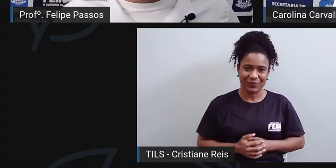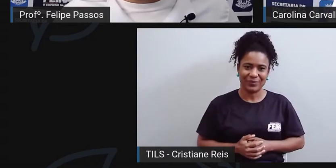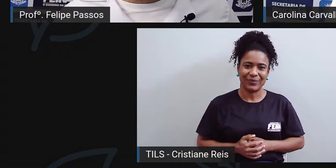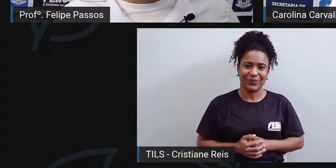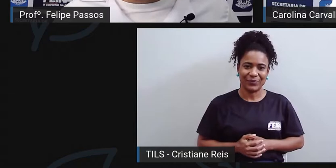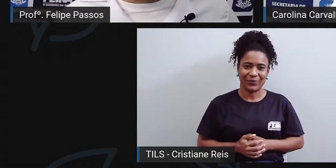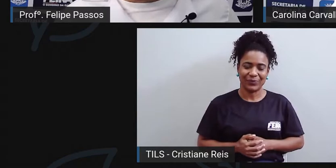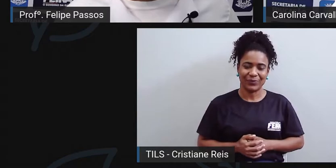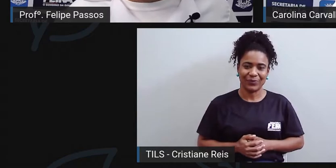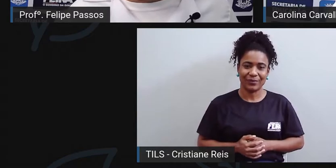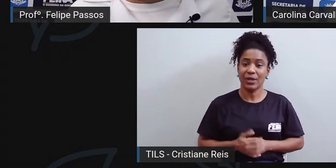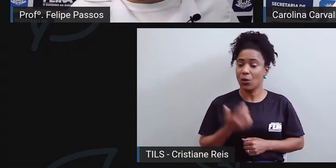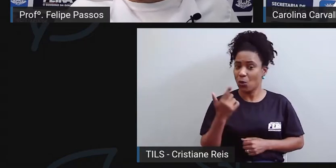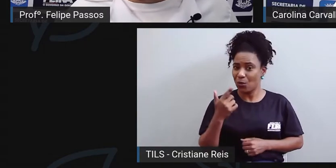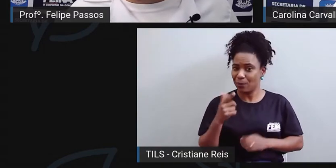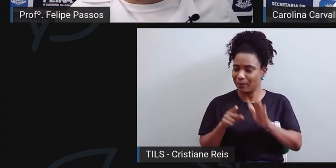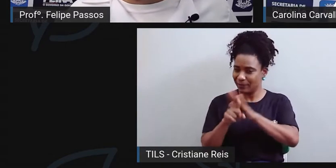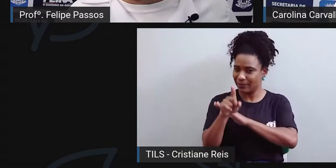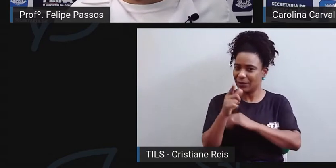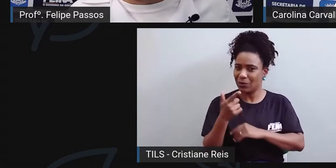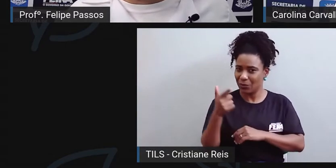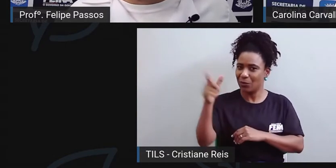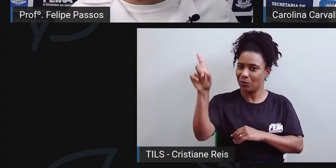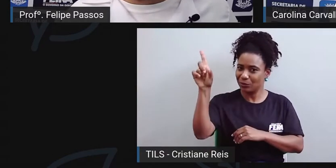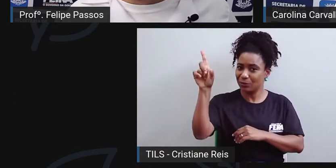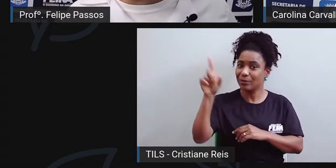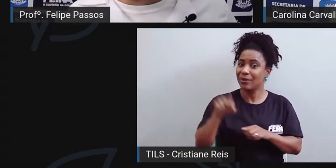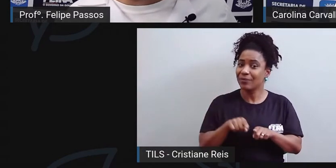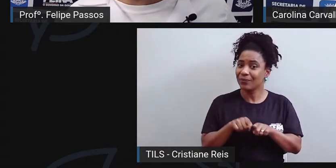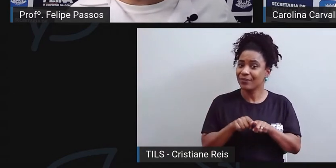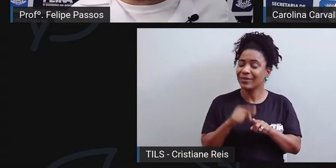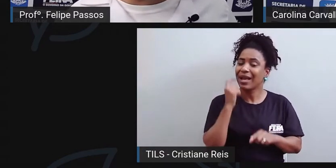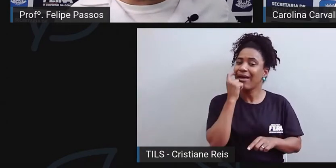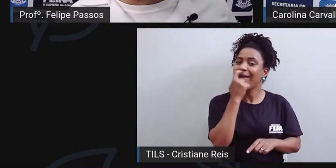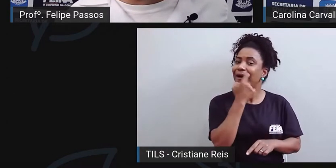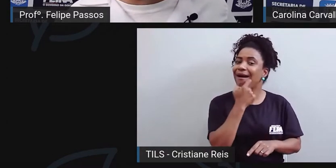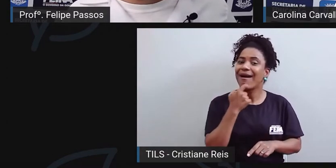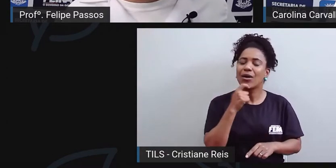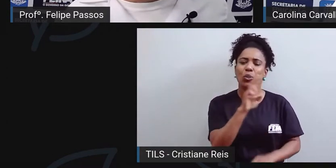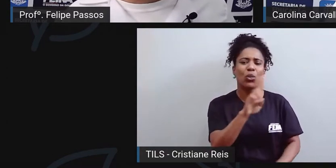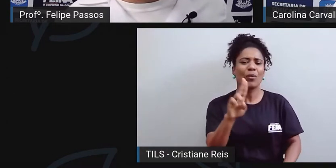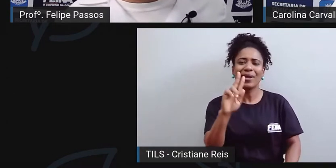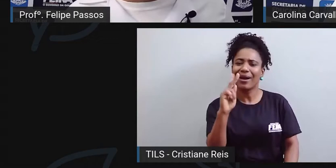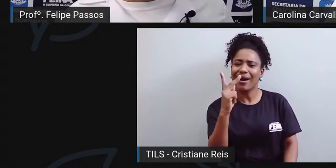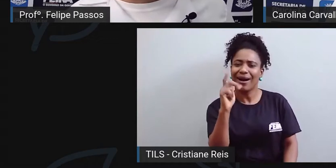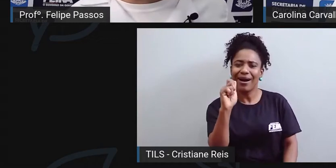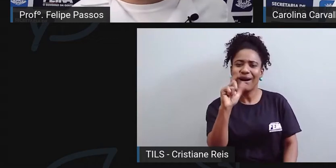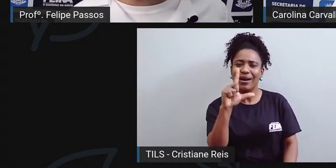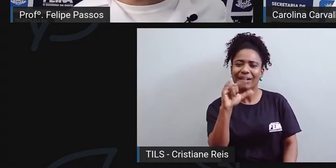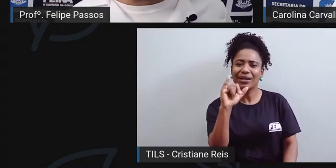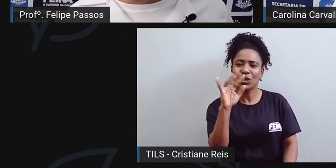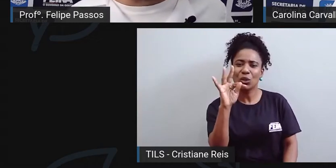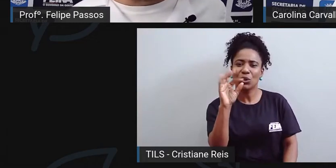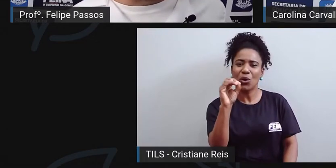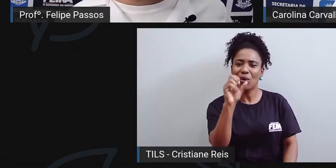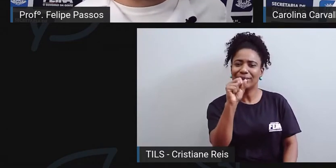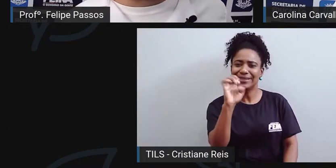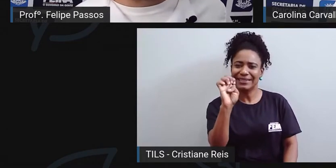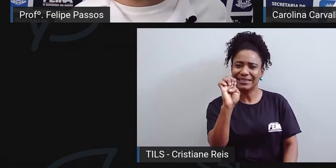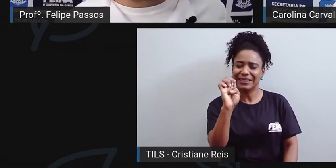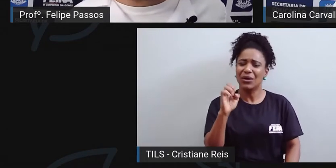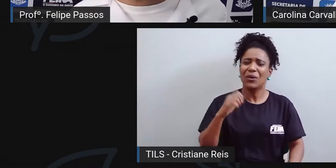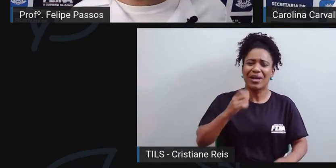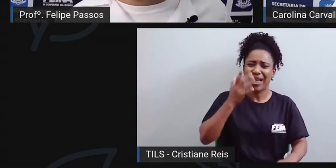Outro problema que, além da cárie, que a gente ouve muito falar, é a questão da halitose, né? Do mau hálito. O que que causa o mau hálito?